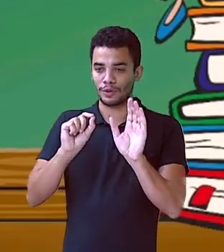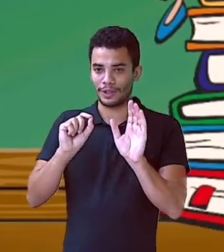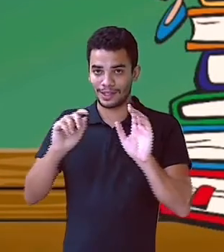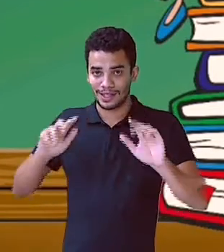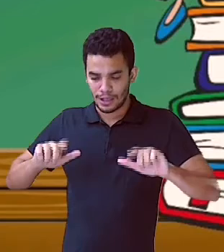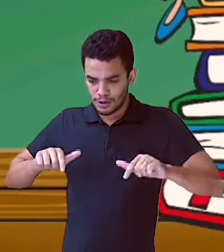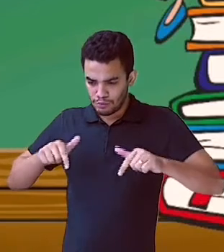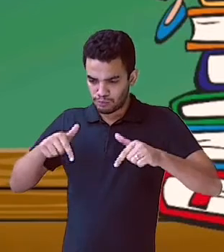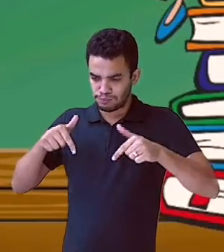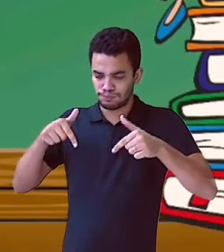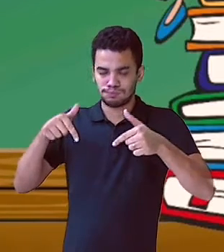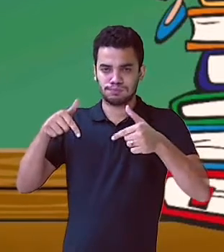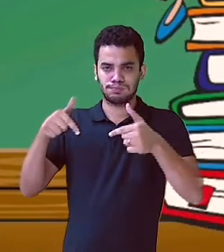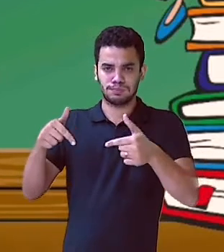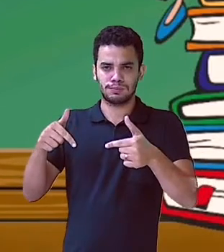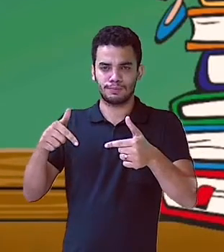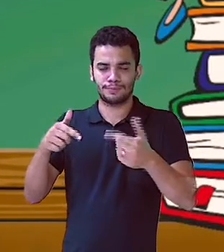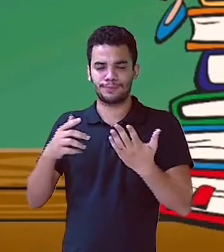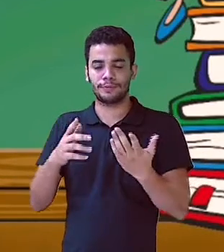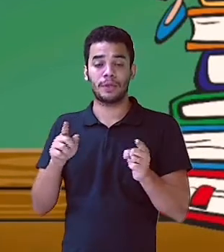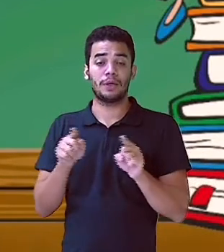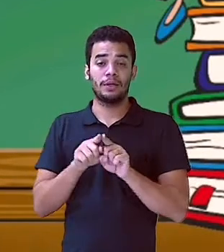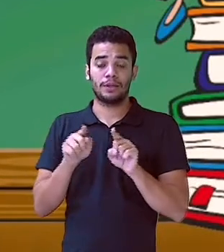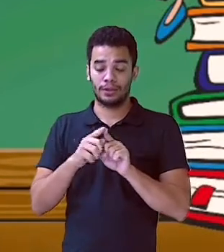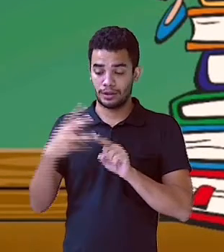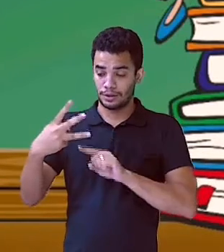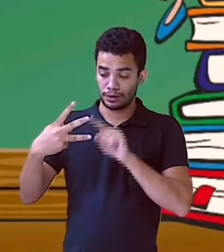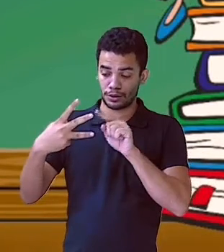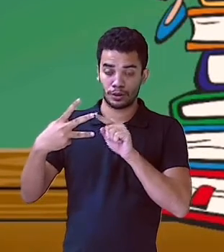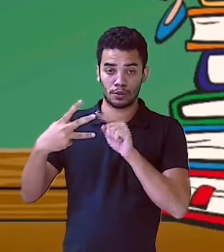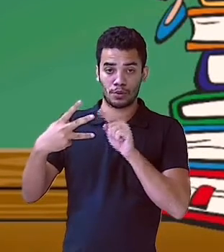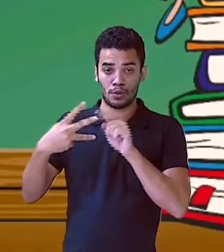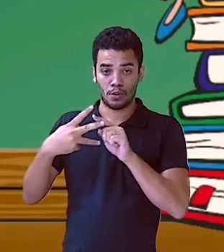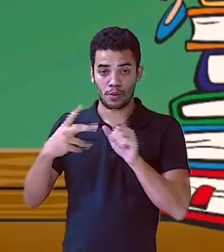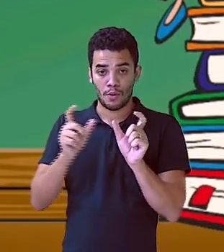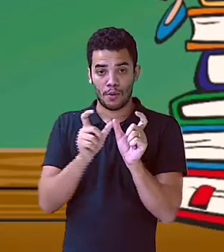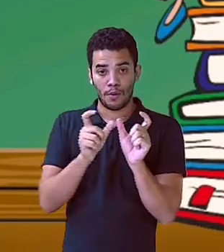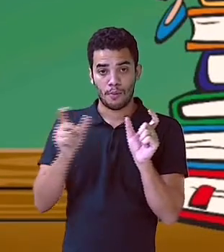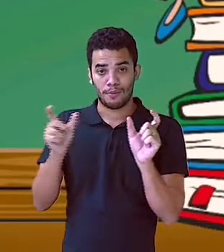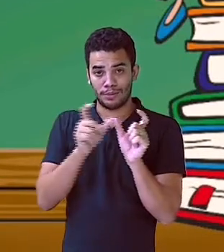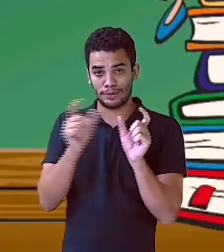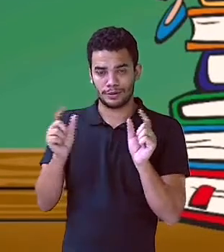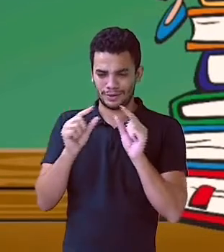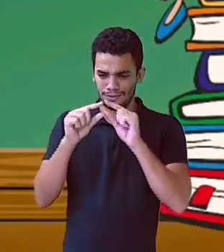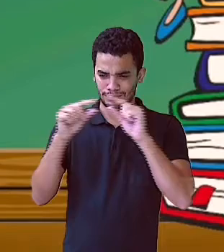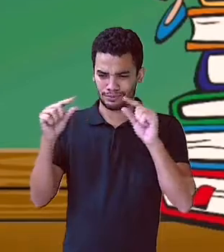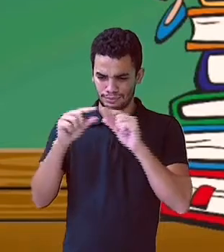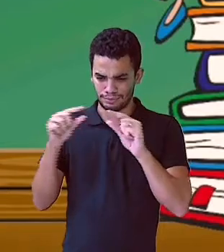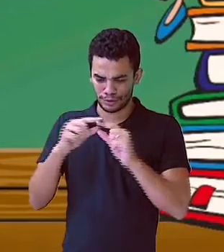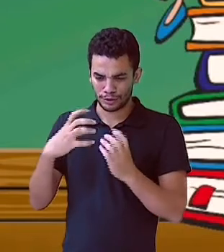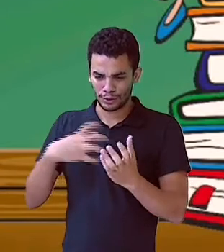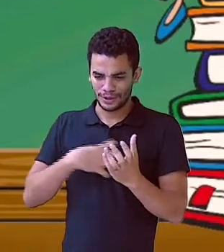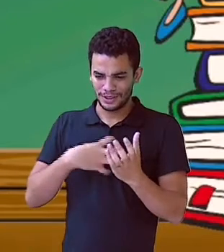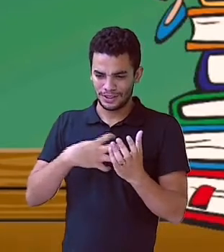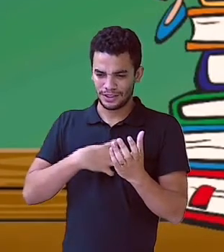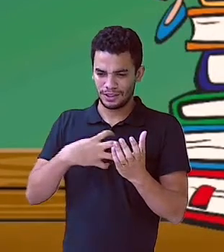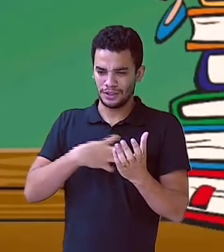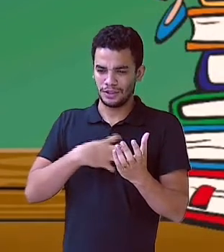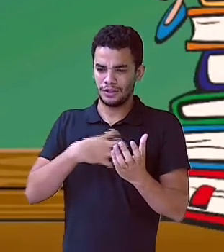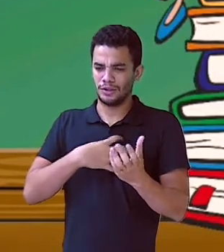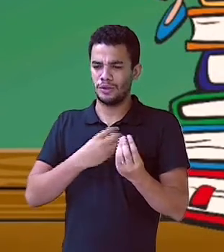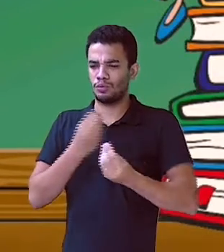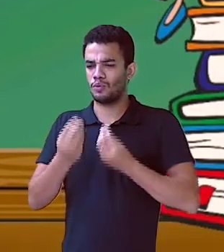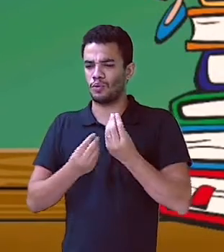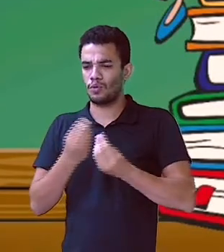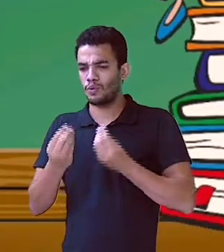Pode ser chamado significativo também. E o predicado nominal, que indica estado ou uma qualidade. Sendo constituído